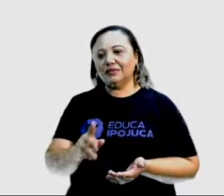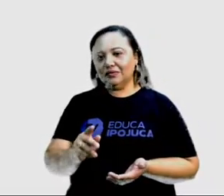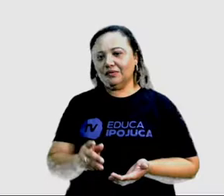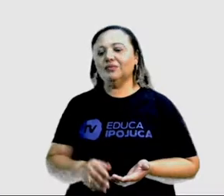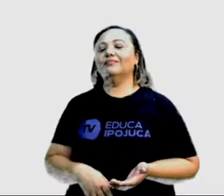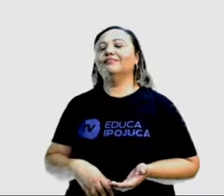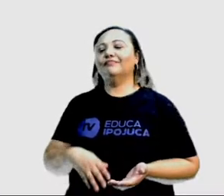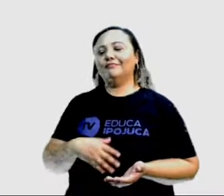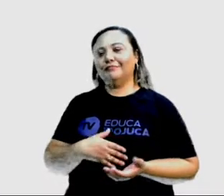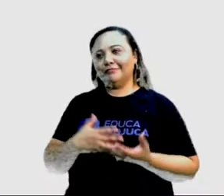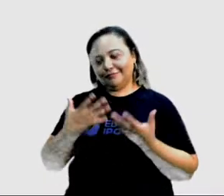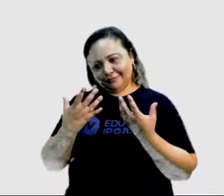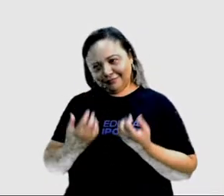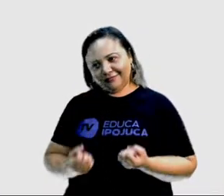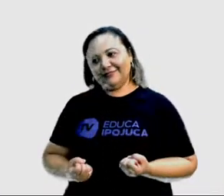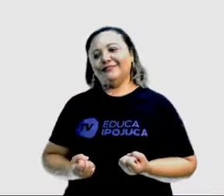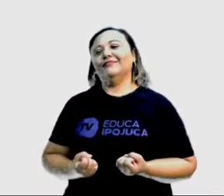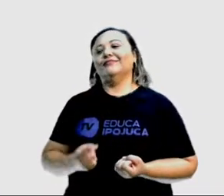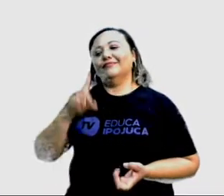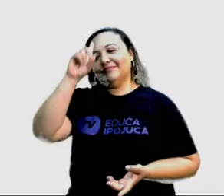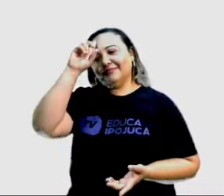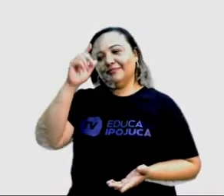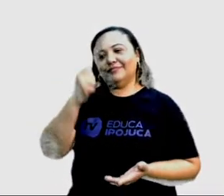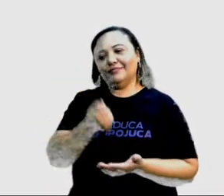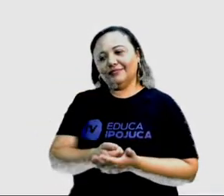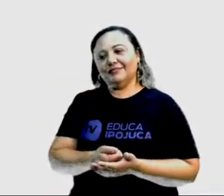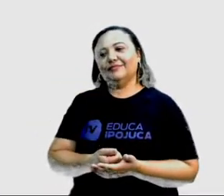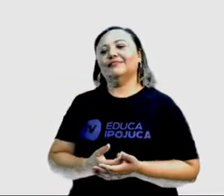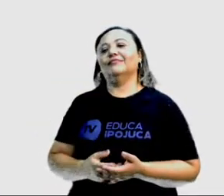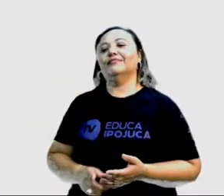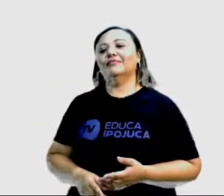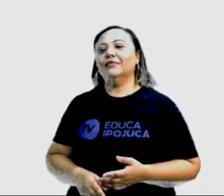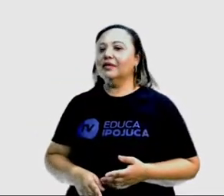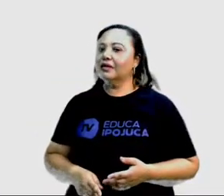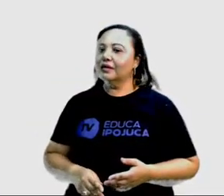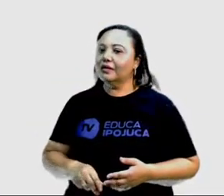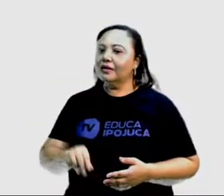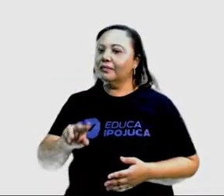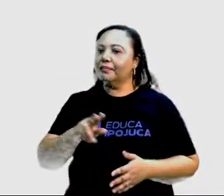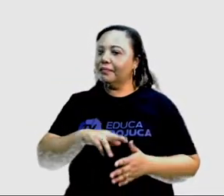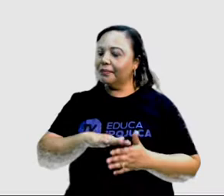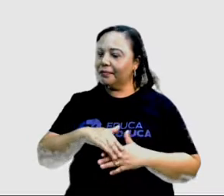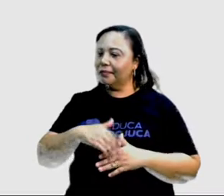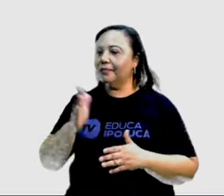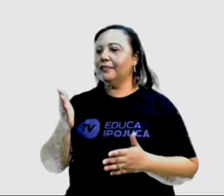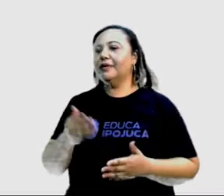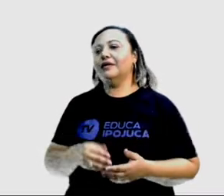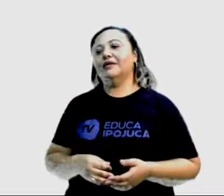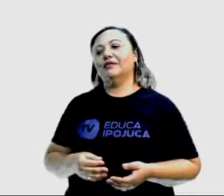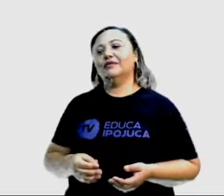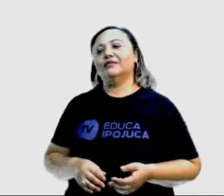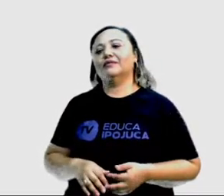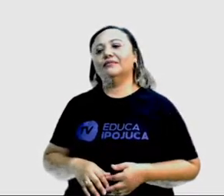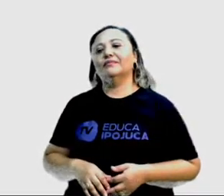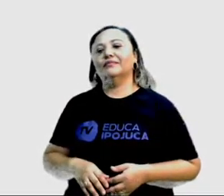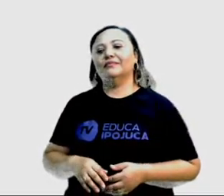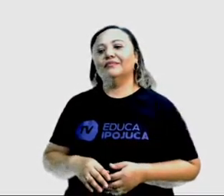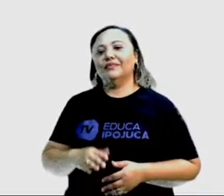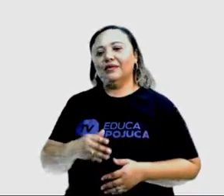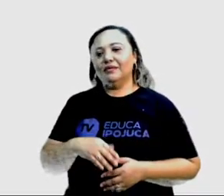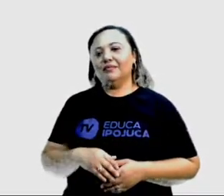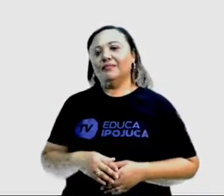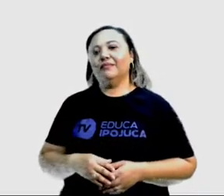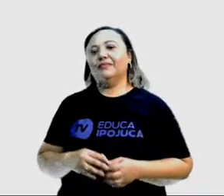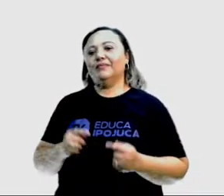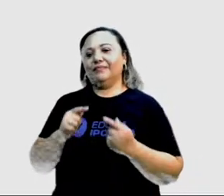Concordo com a decisão tomada, porque é mais coerente. Se recordam de alguma fala desse